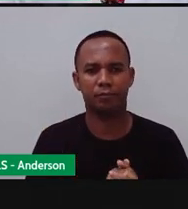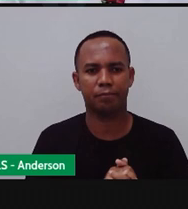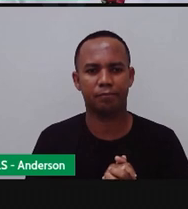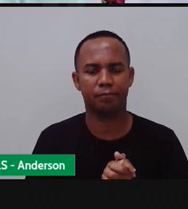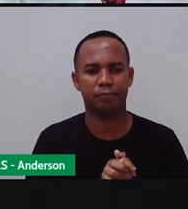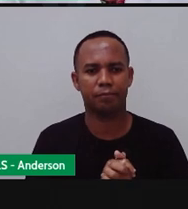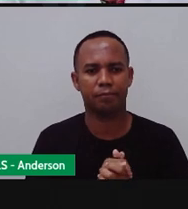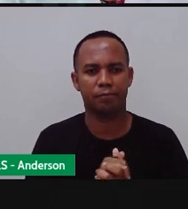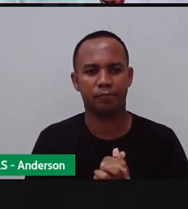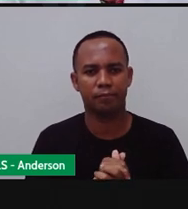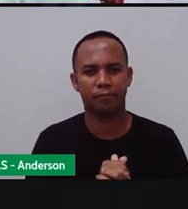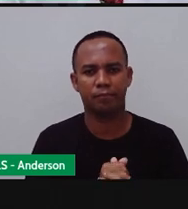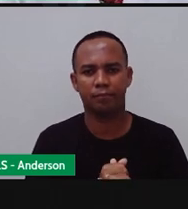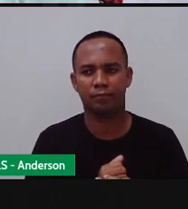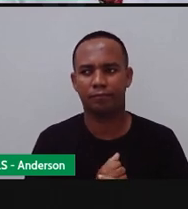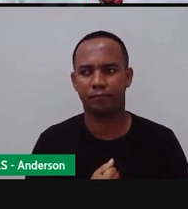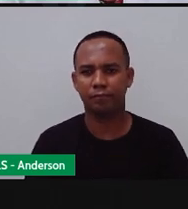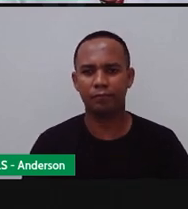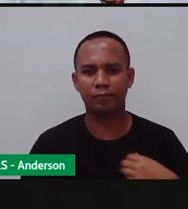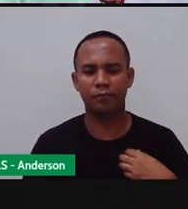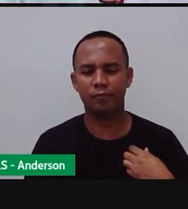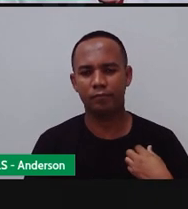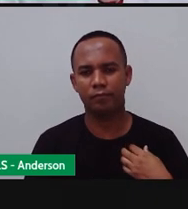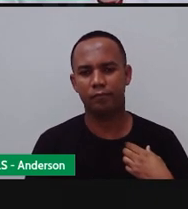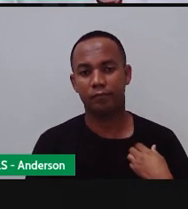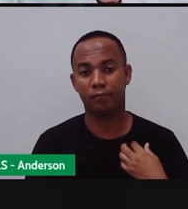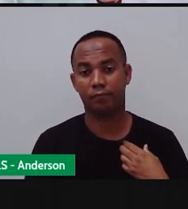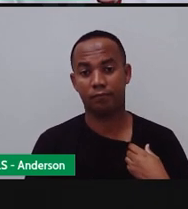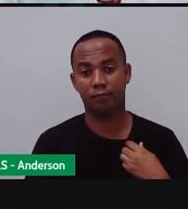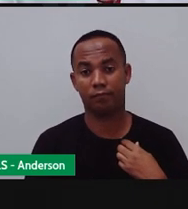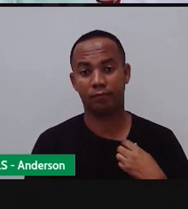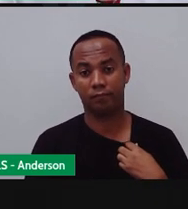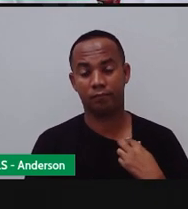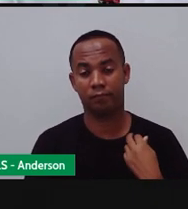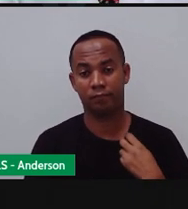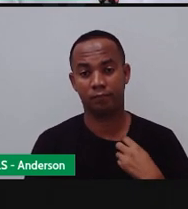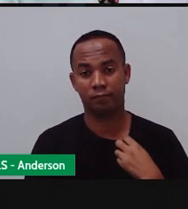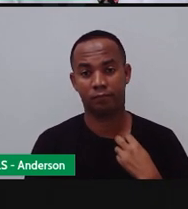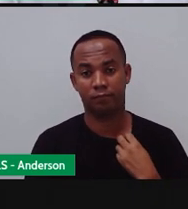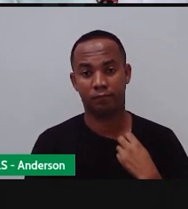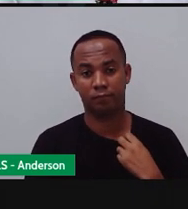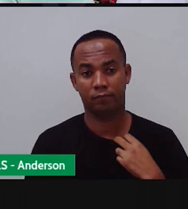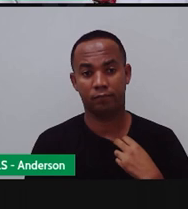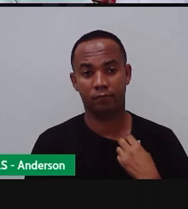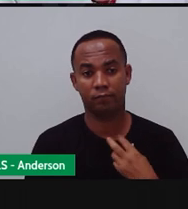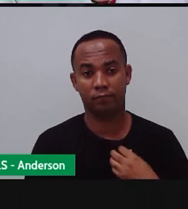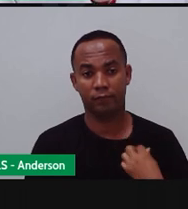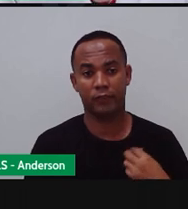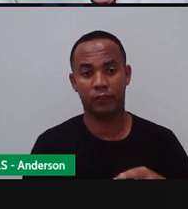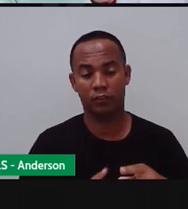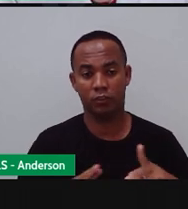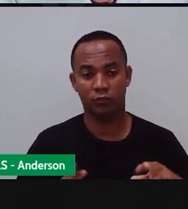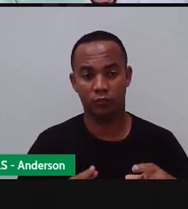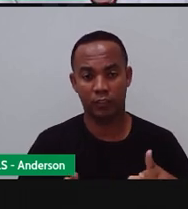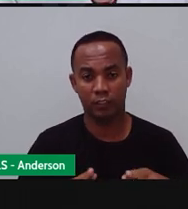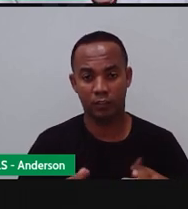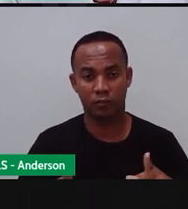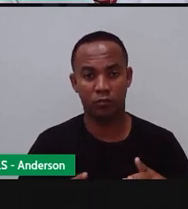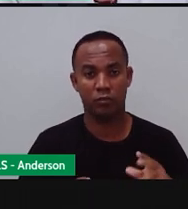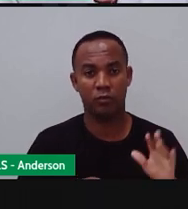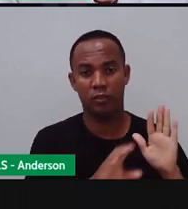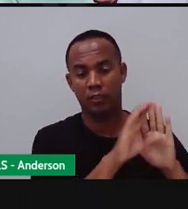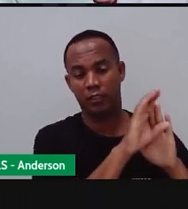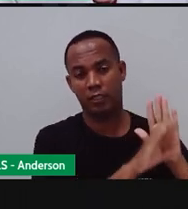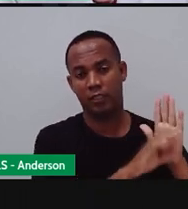E aí, a gente, vocês já vão ter esse tempinho aí para pesquisar. Tá? Bom, existem vários tipos de calendário.